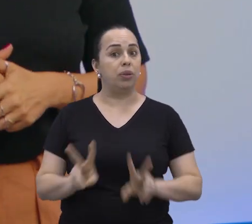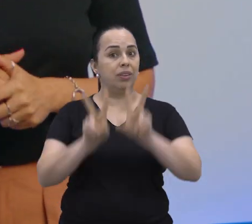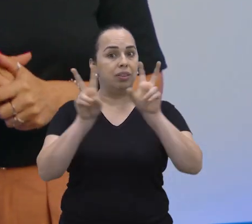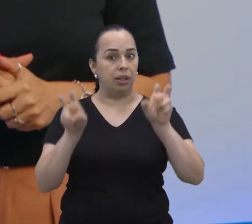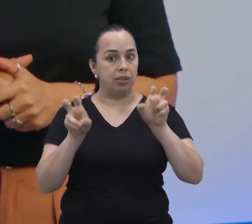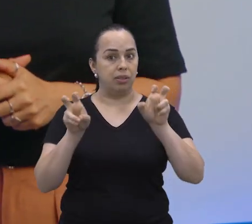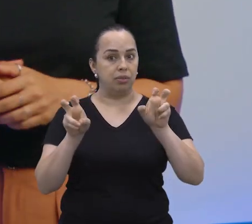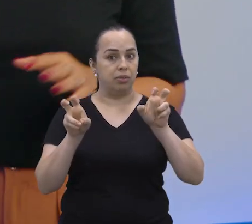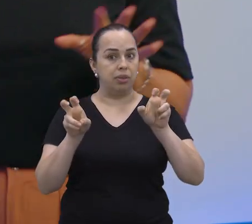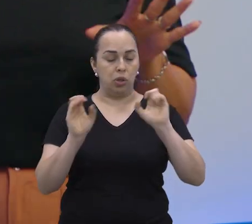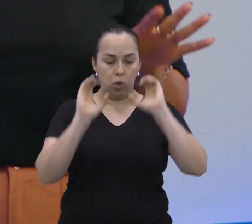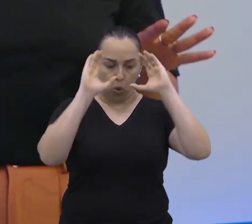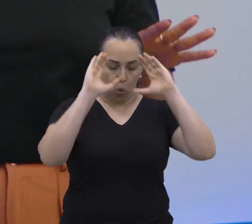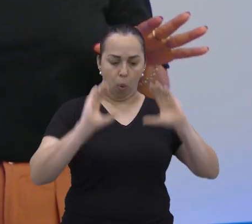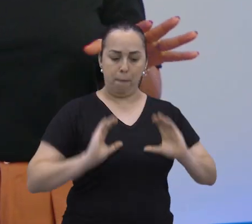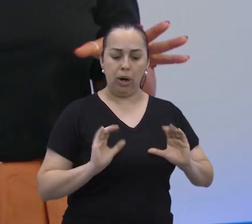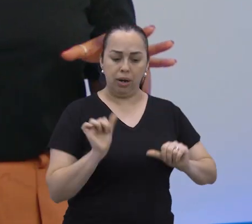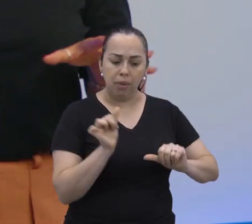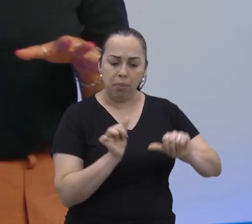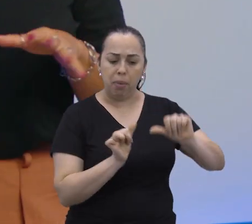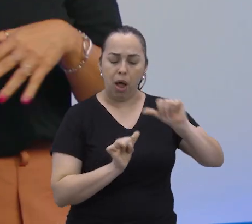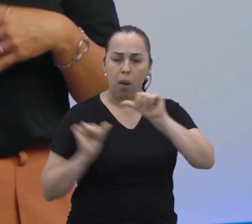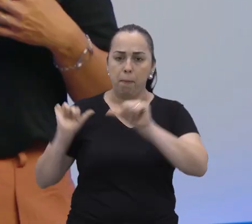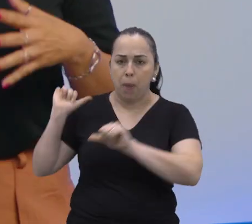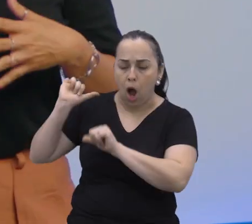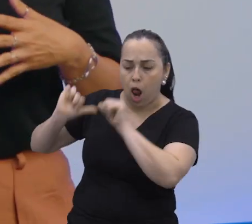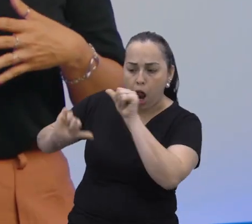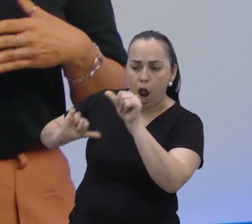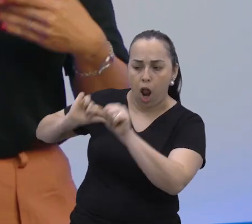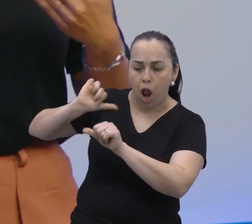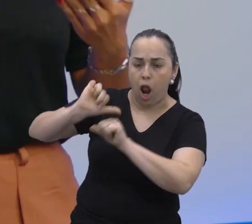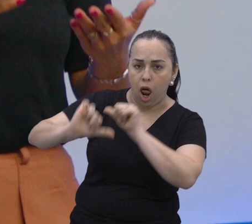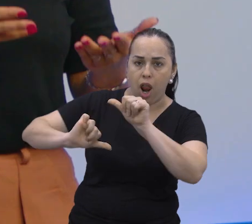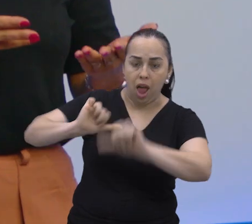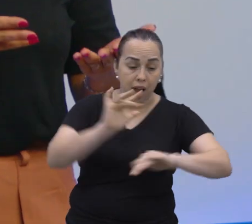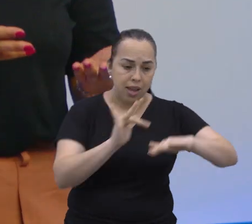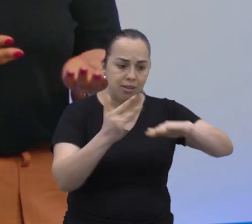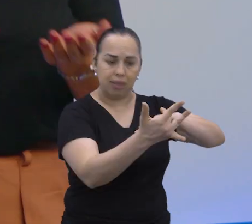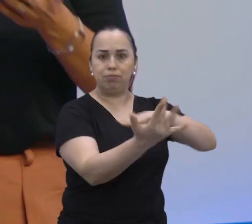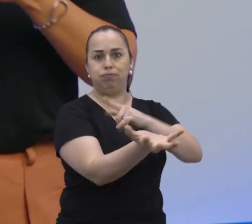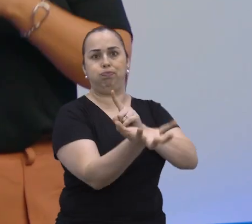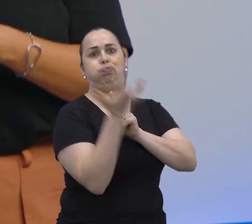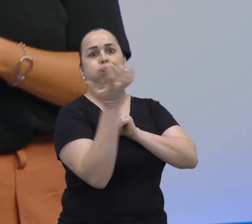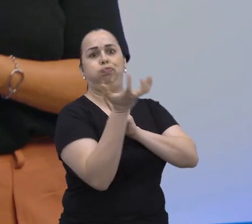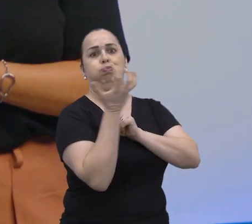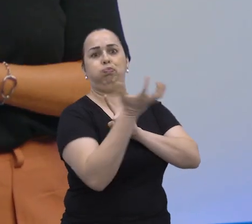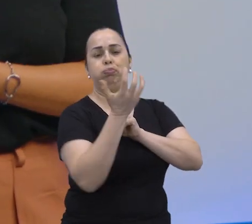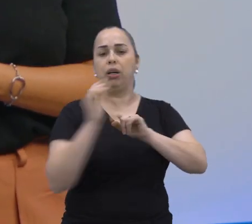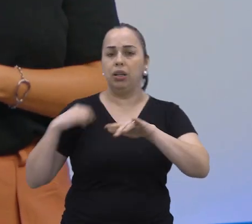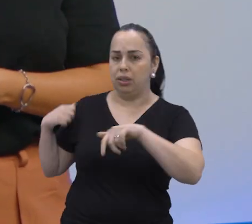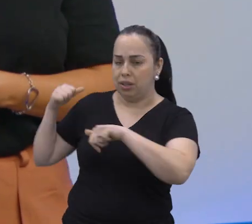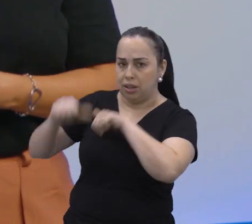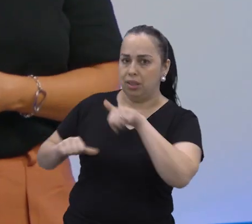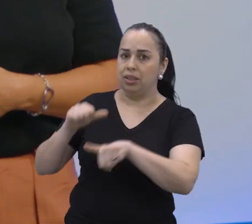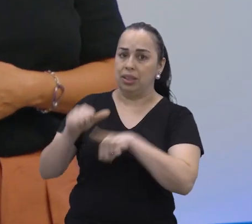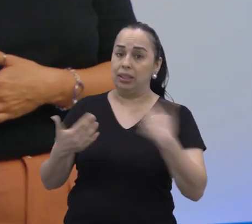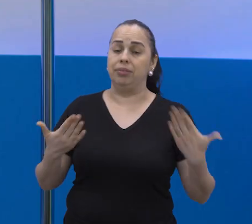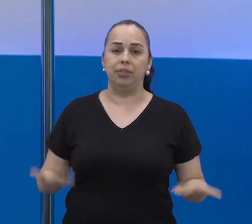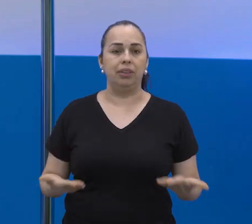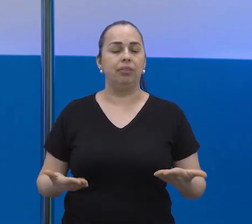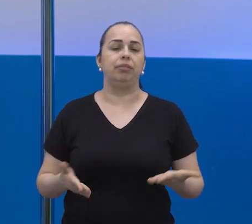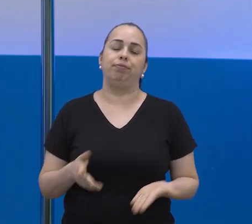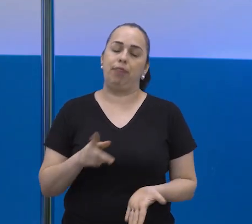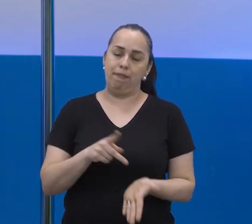agora sobre as transformações de comportamento que vêm sendo estimuladas, principalmente, por essas redes digitais.